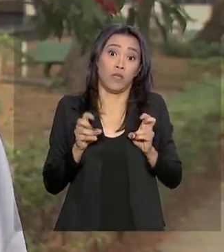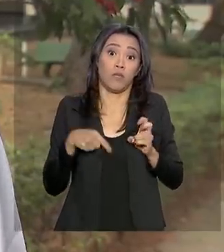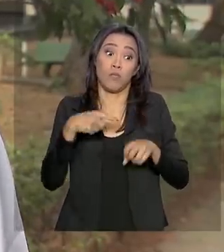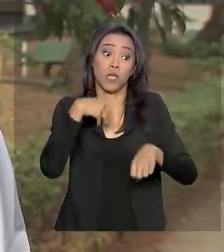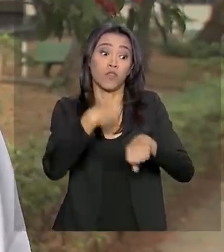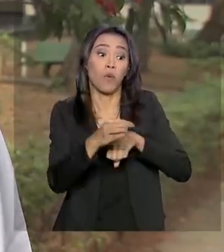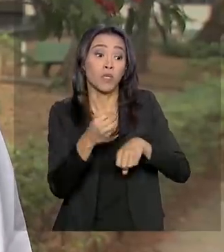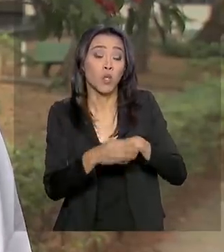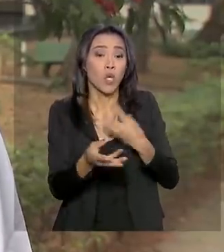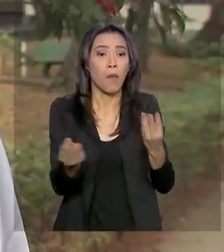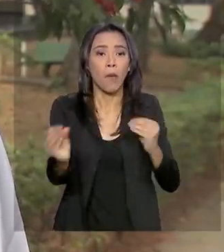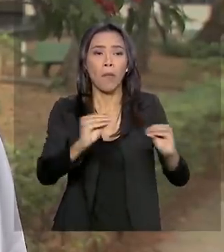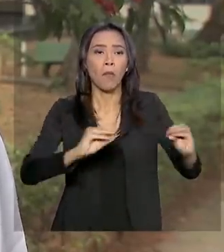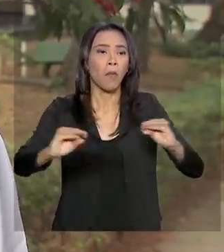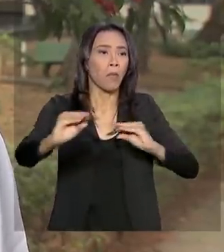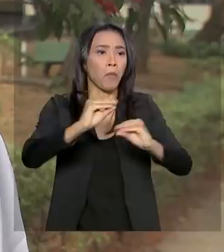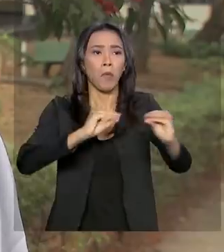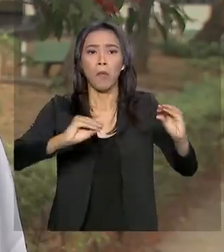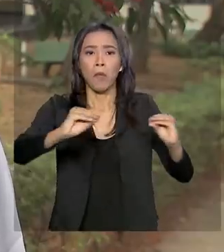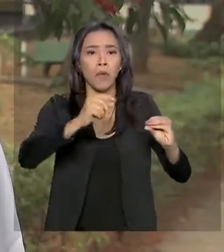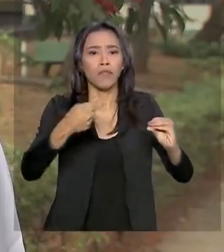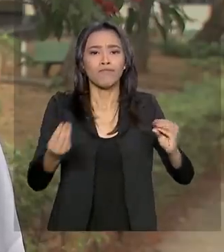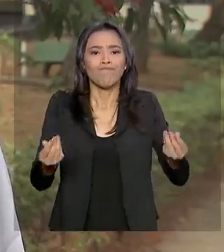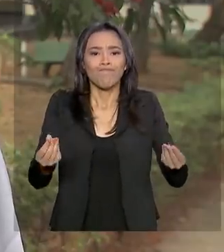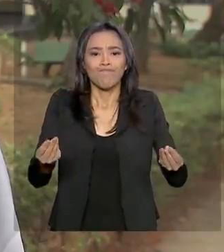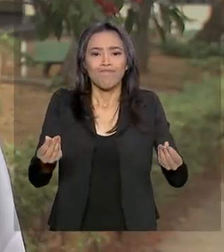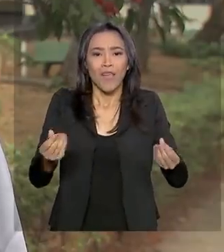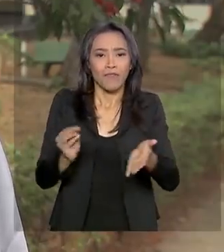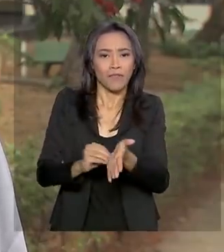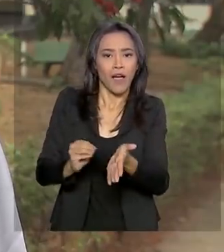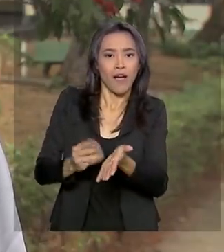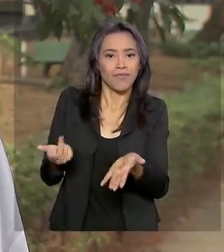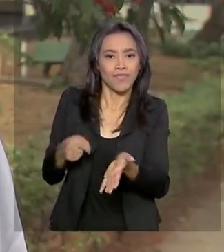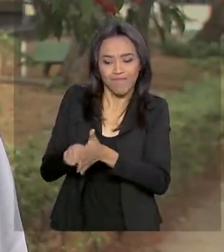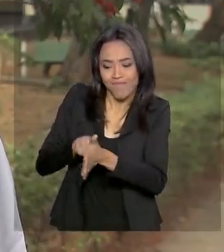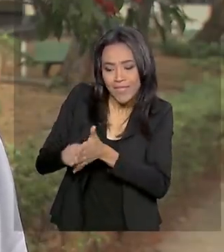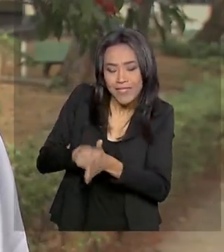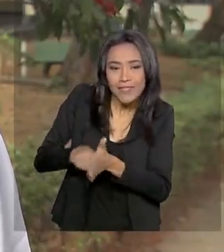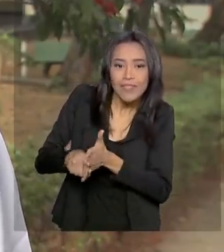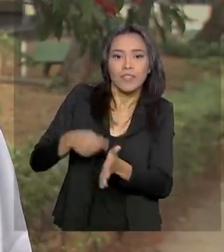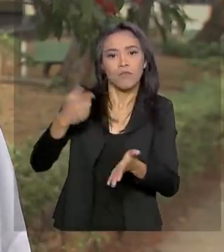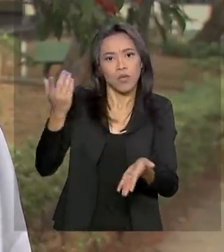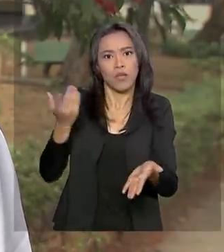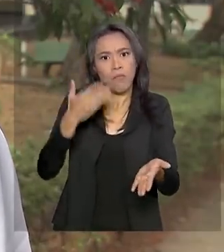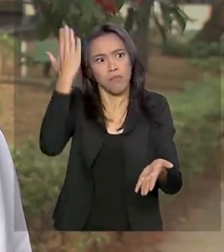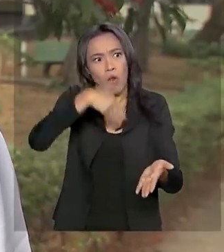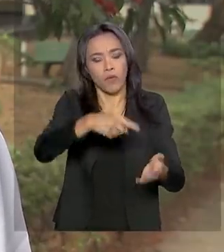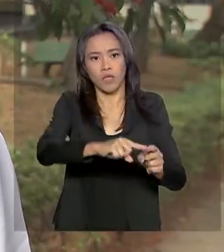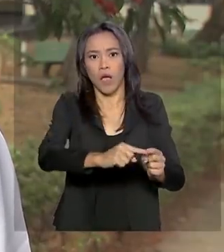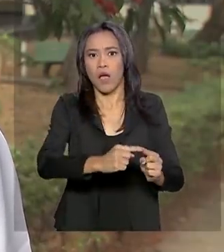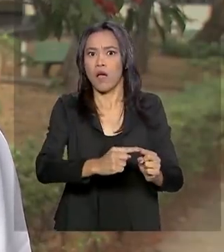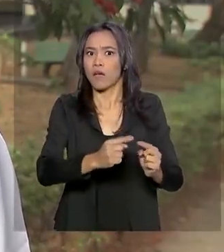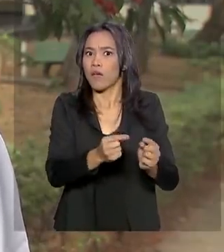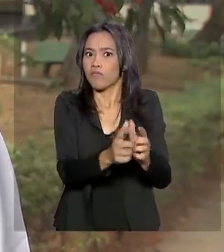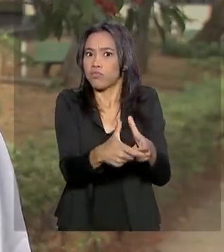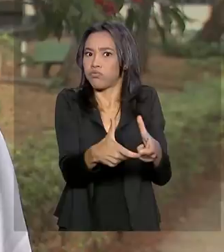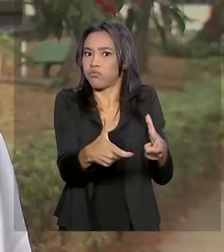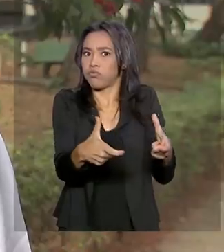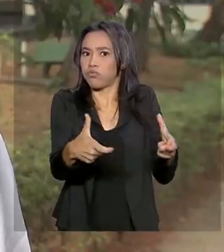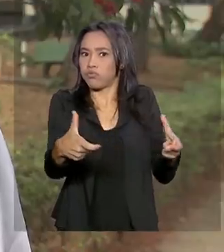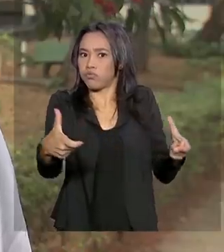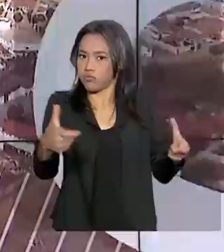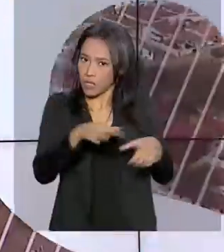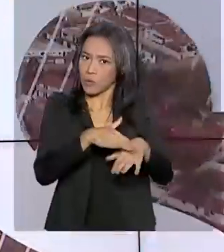informais, ou seja, dados ainda incompletos que nós temos sobre a questão da depressão, apontam um crescimento brutal dessa patologia na